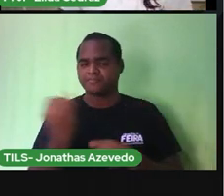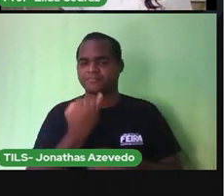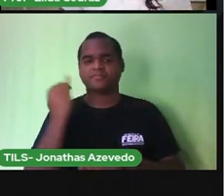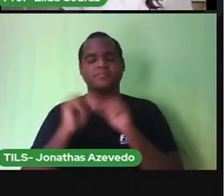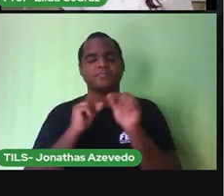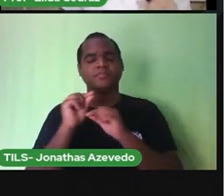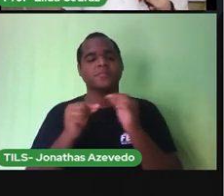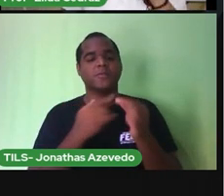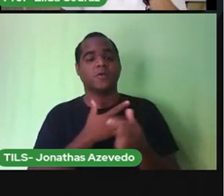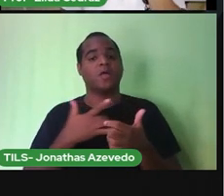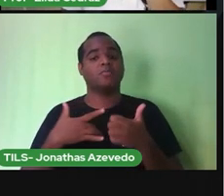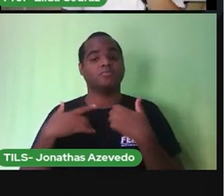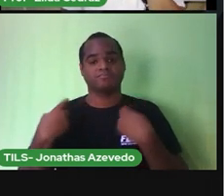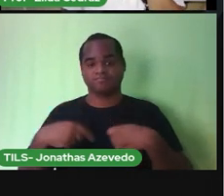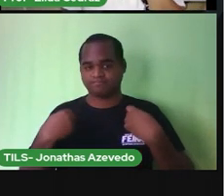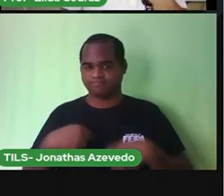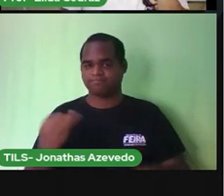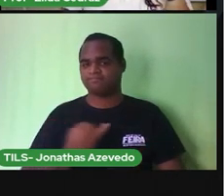naquele local